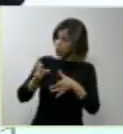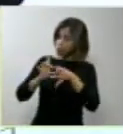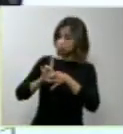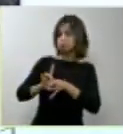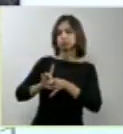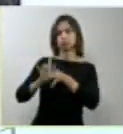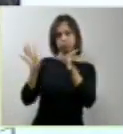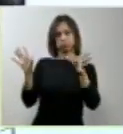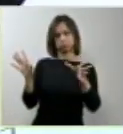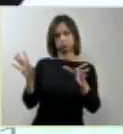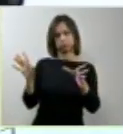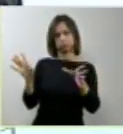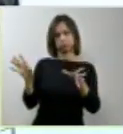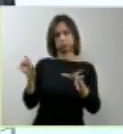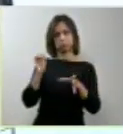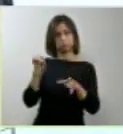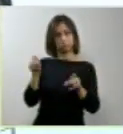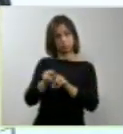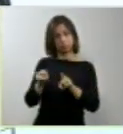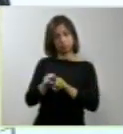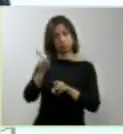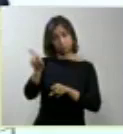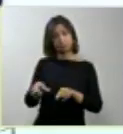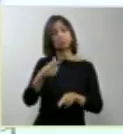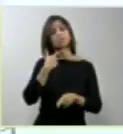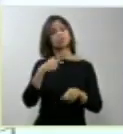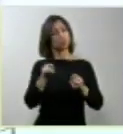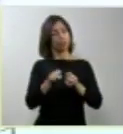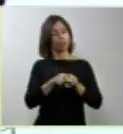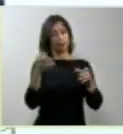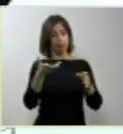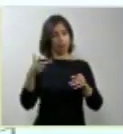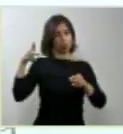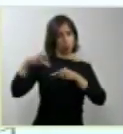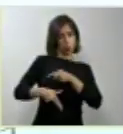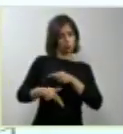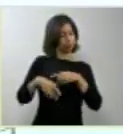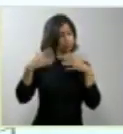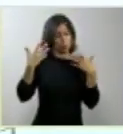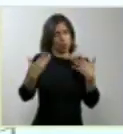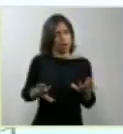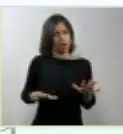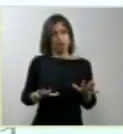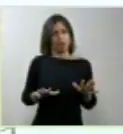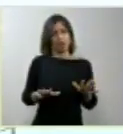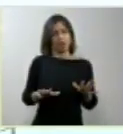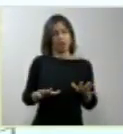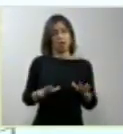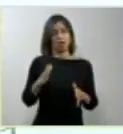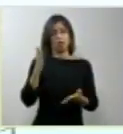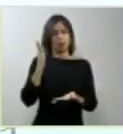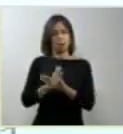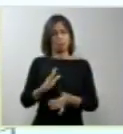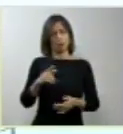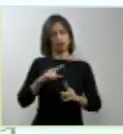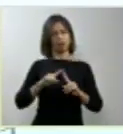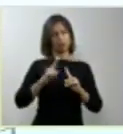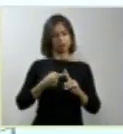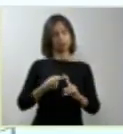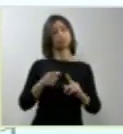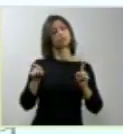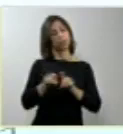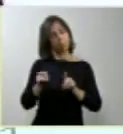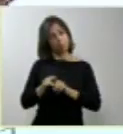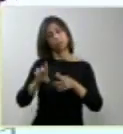permitir também, se ela sim o desejar, de uma maneira bastante informada, a interrupção dessa gestação.